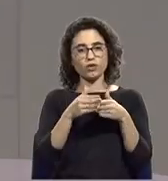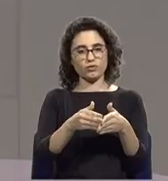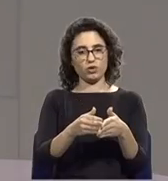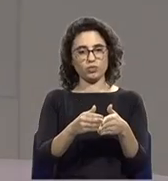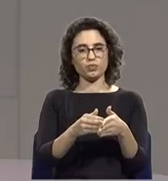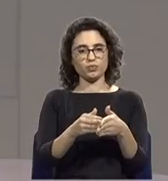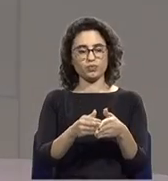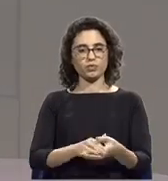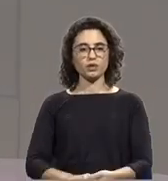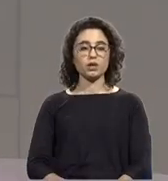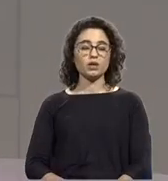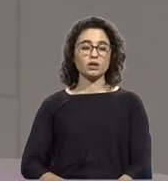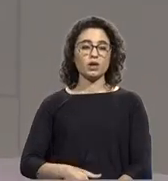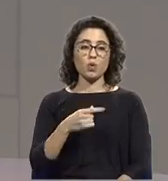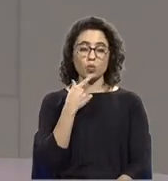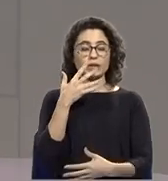A questão é muito simples.